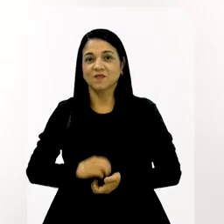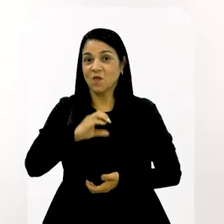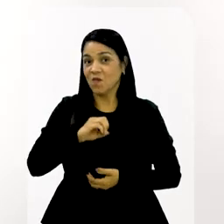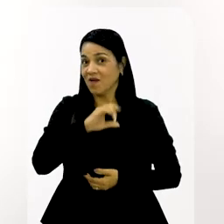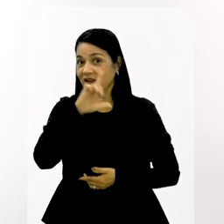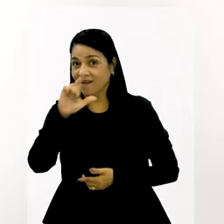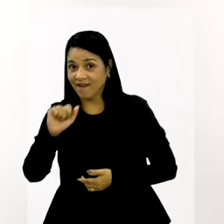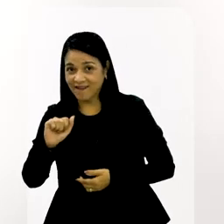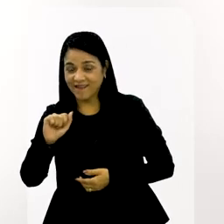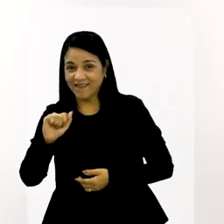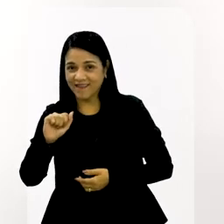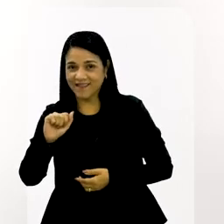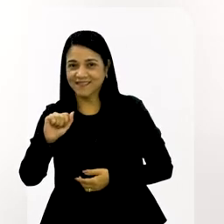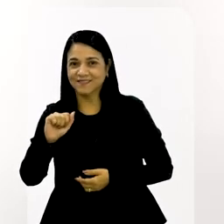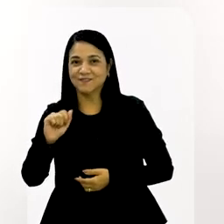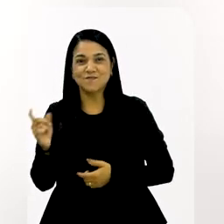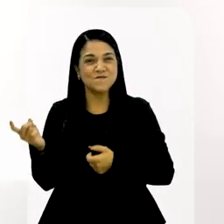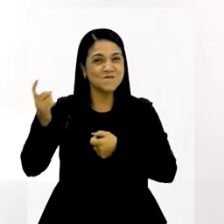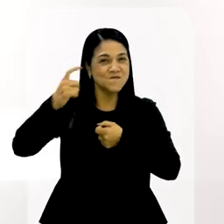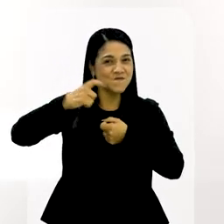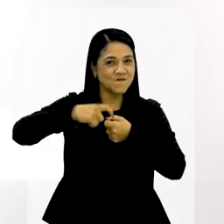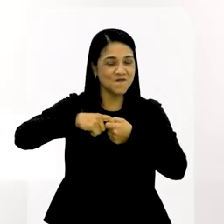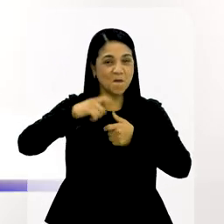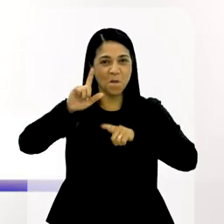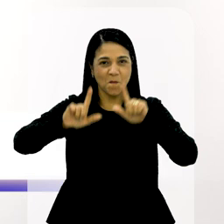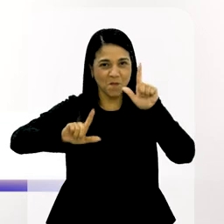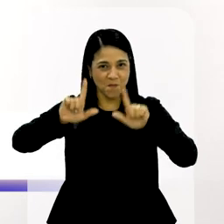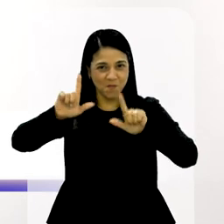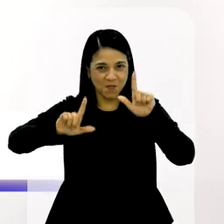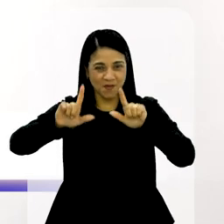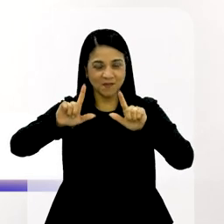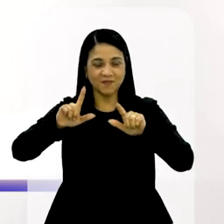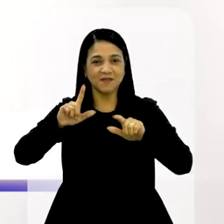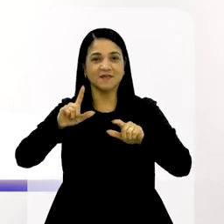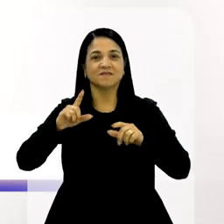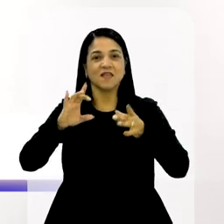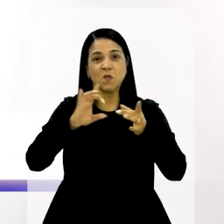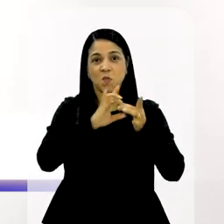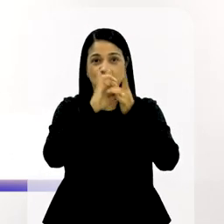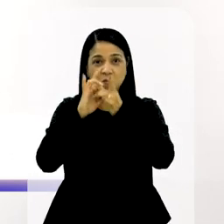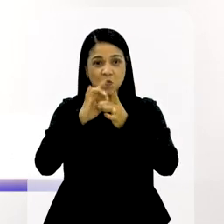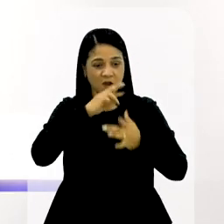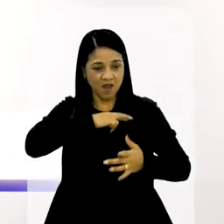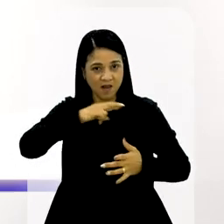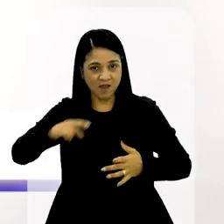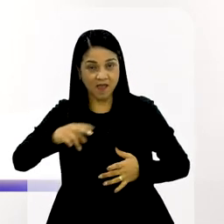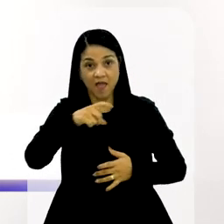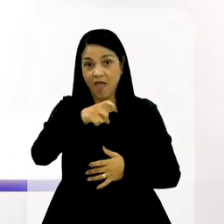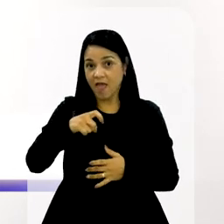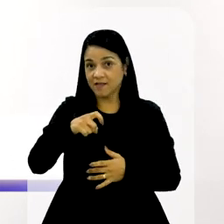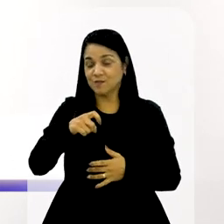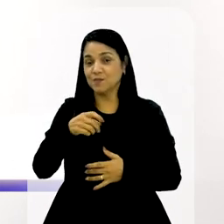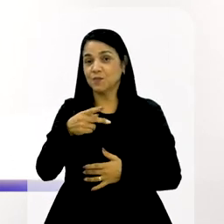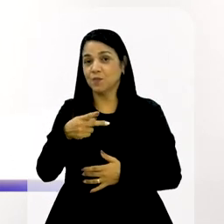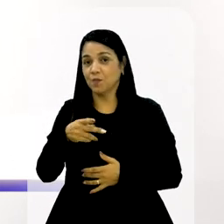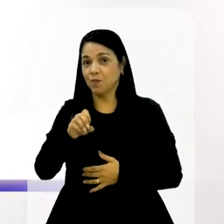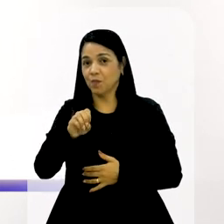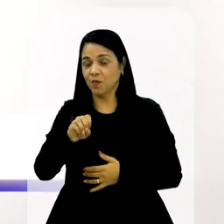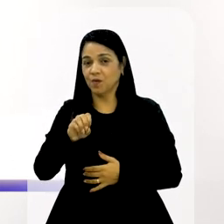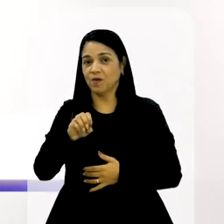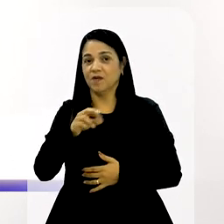Olá, de volta aqui com o nosso programa Religare, antigo Expo Religião.